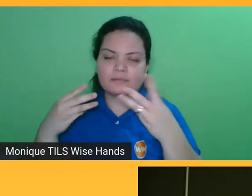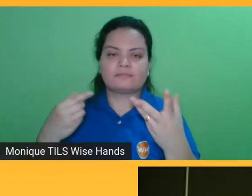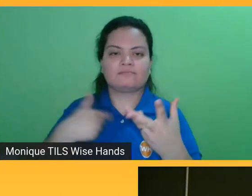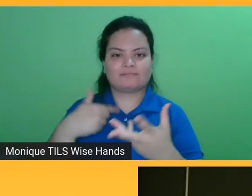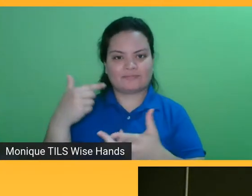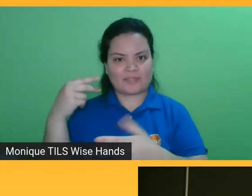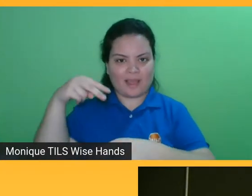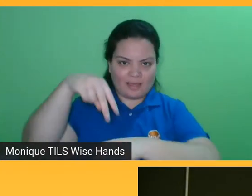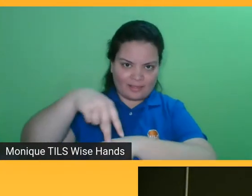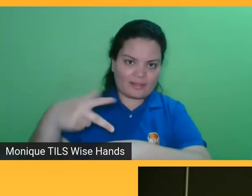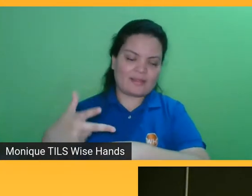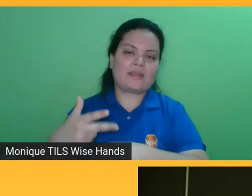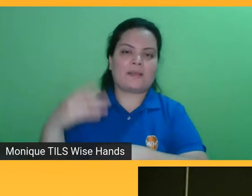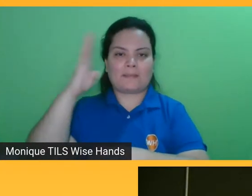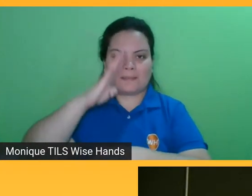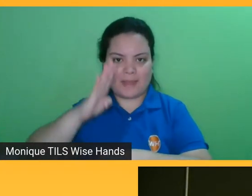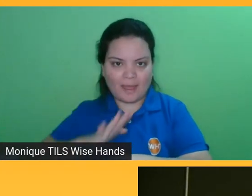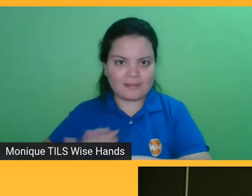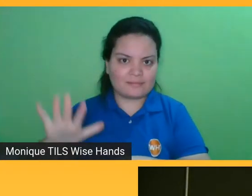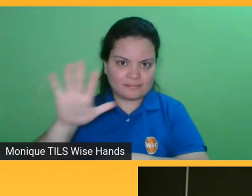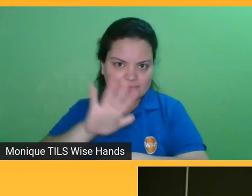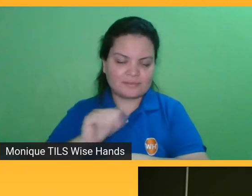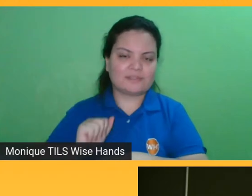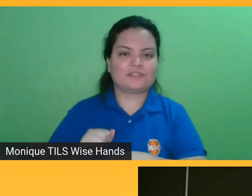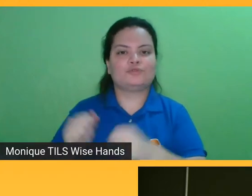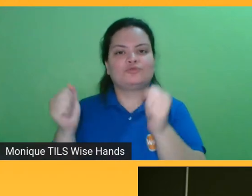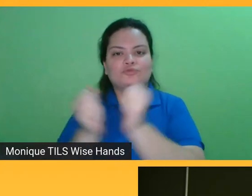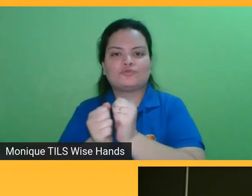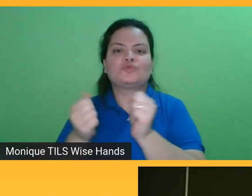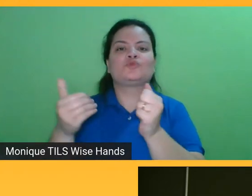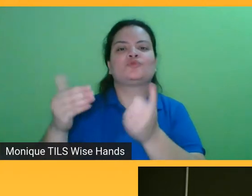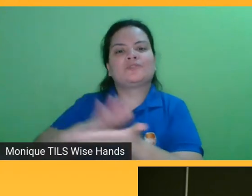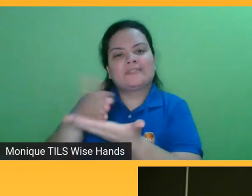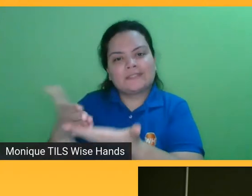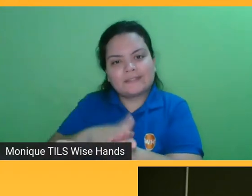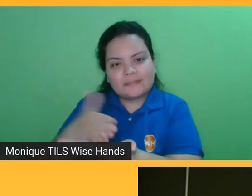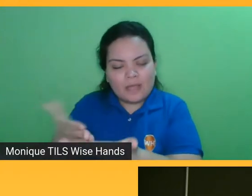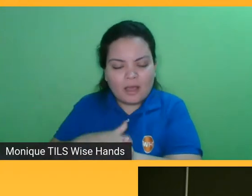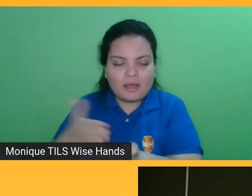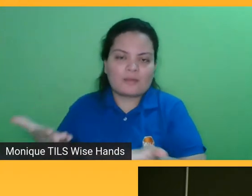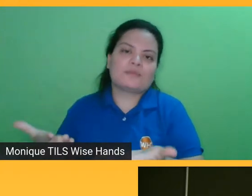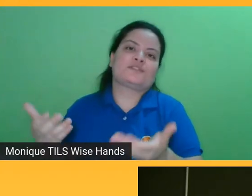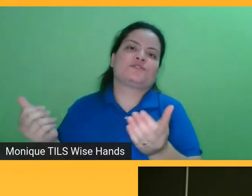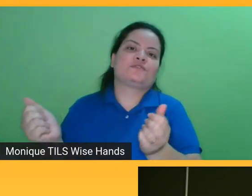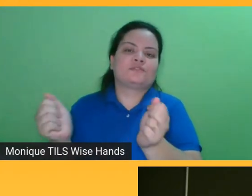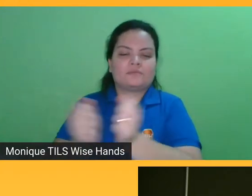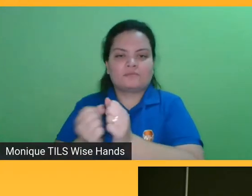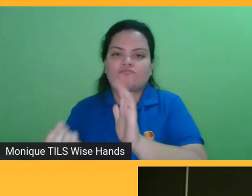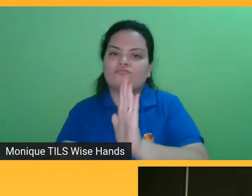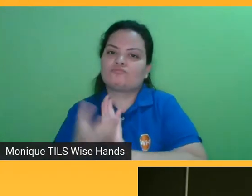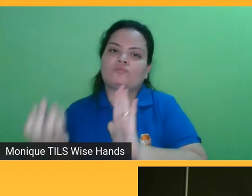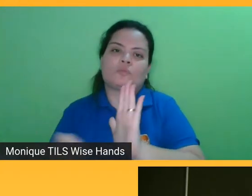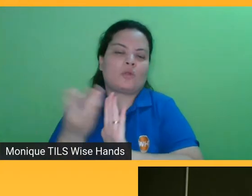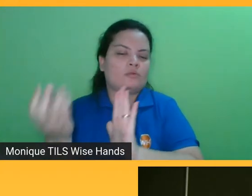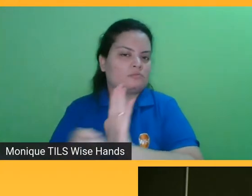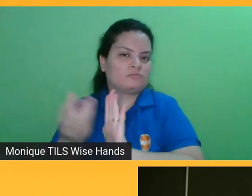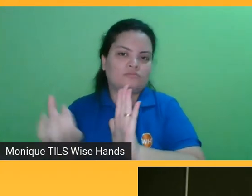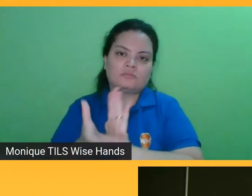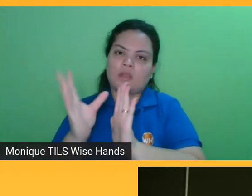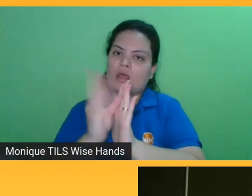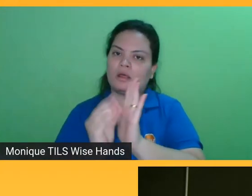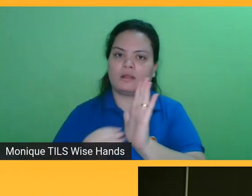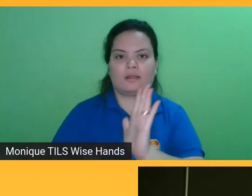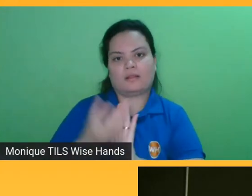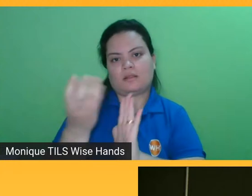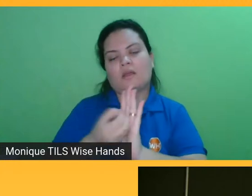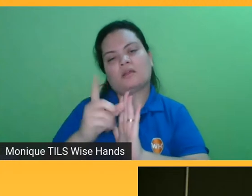aqui no Brasil, fazendo material junto aos intérpretes e produzindo conteúdo de fato, né? O